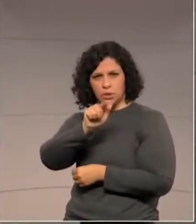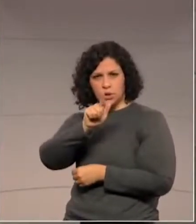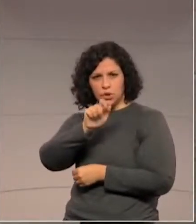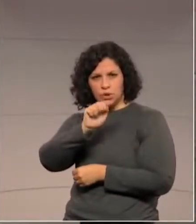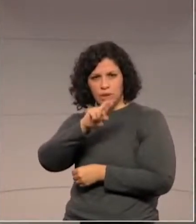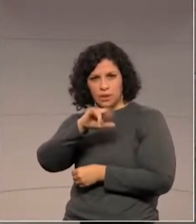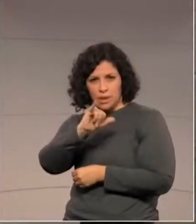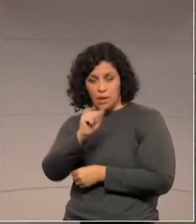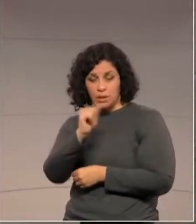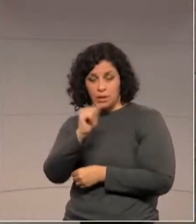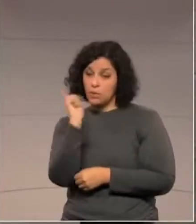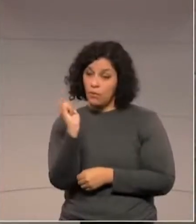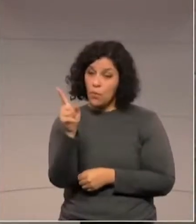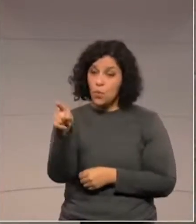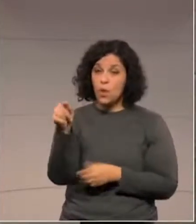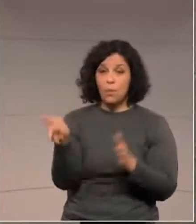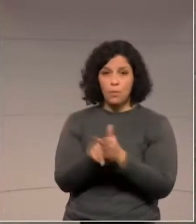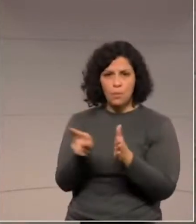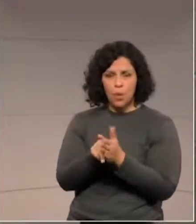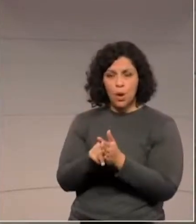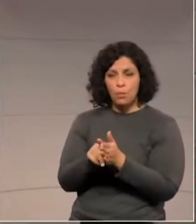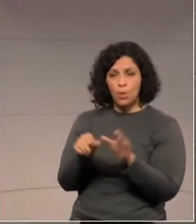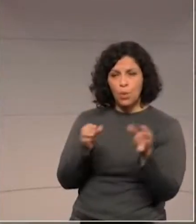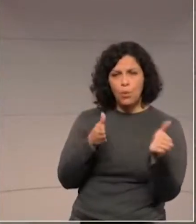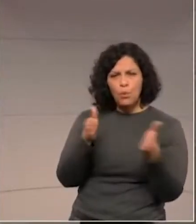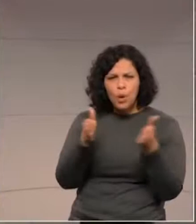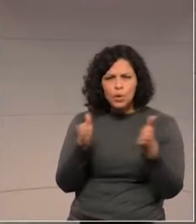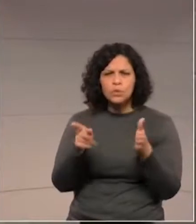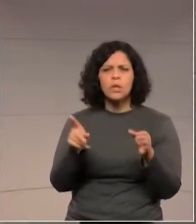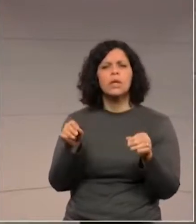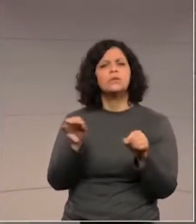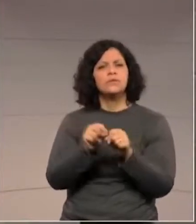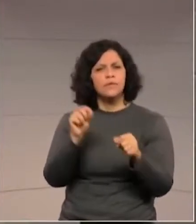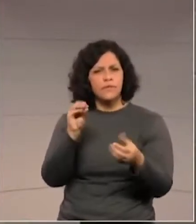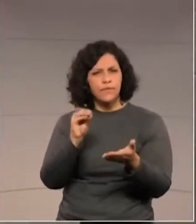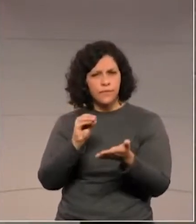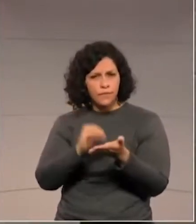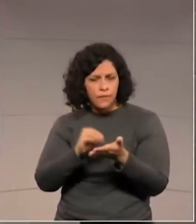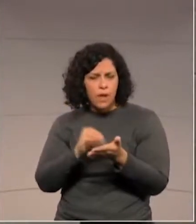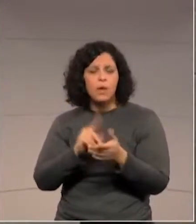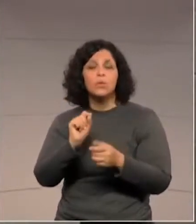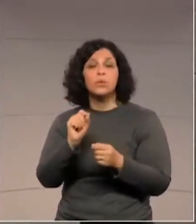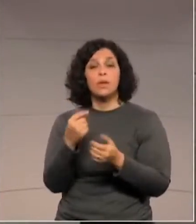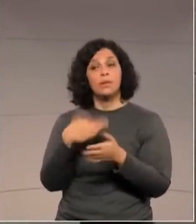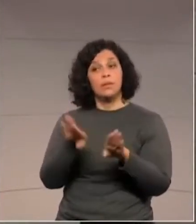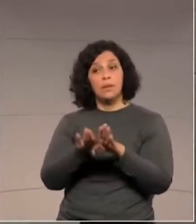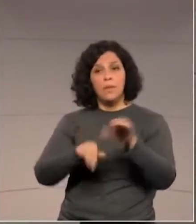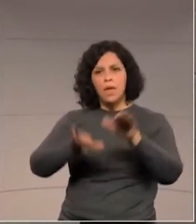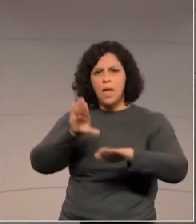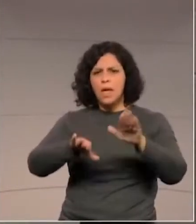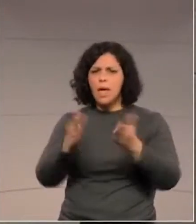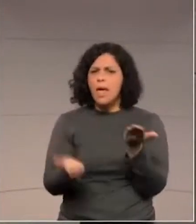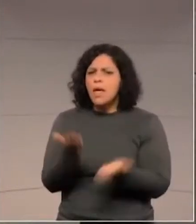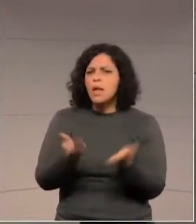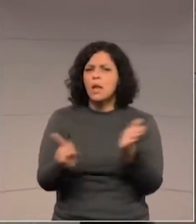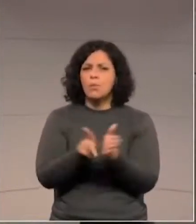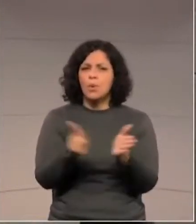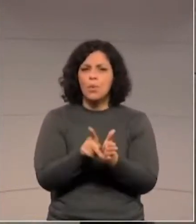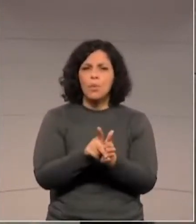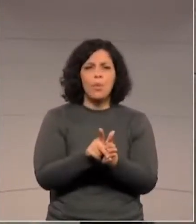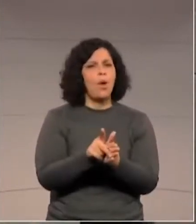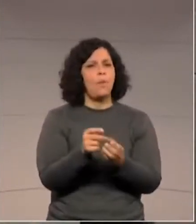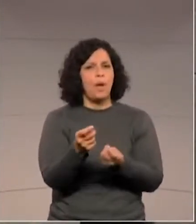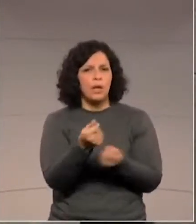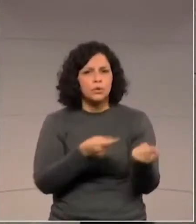informando que o programa restante para recompor o equilíbrio econômico-financeiro, a inclusão de obras não